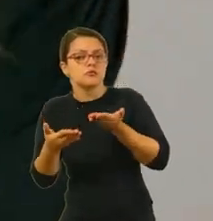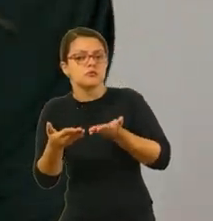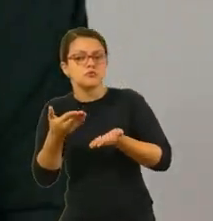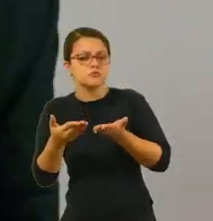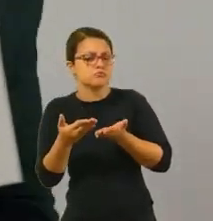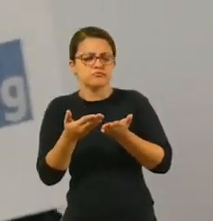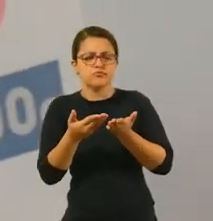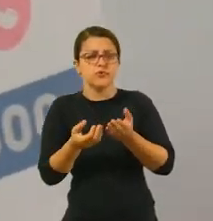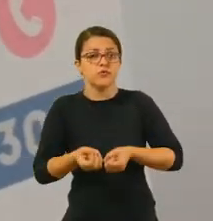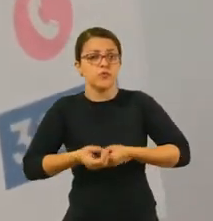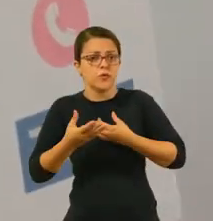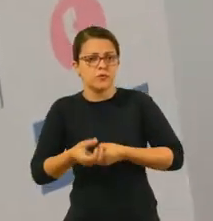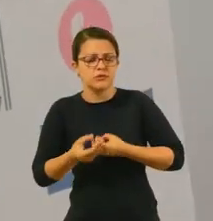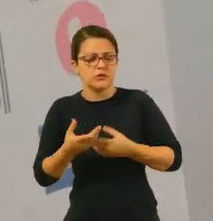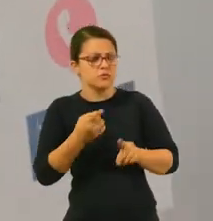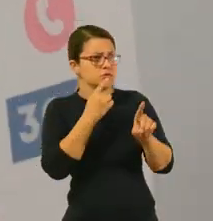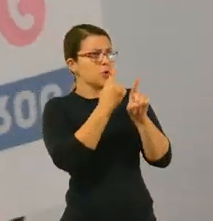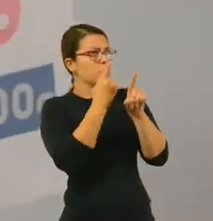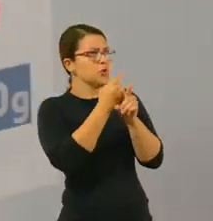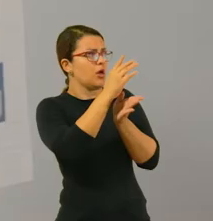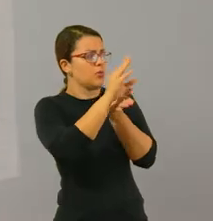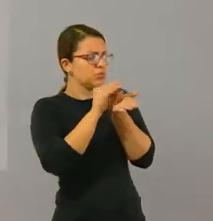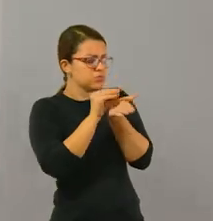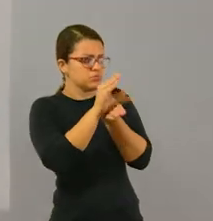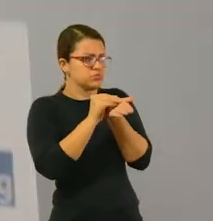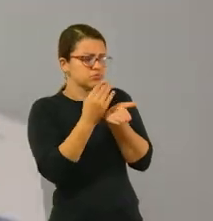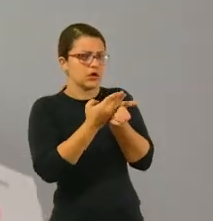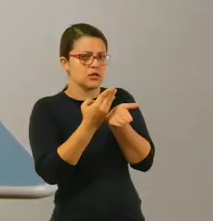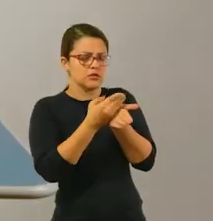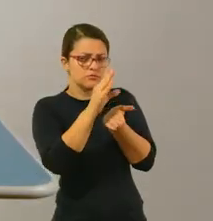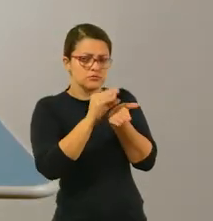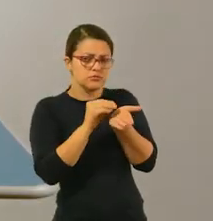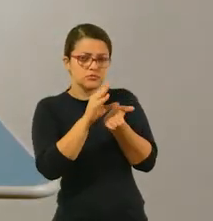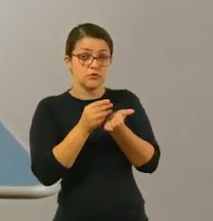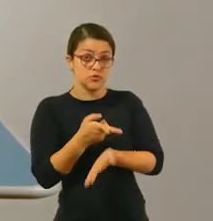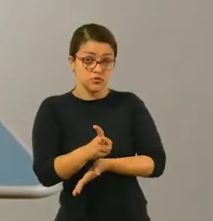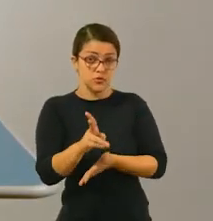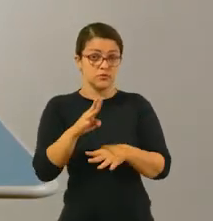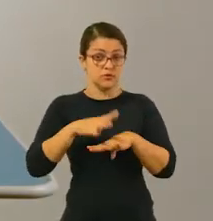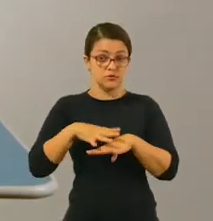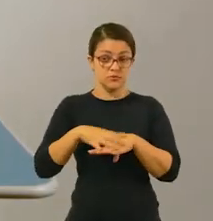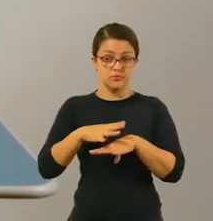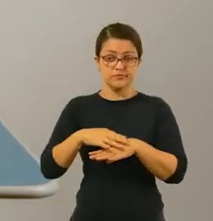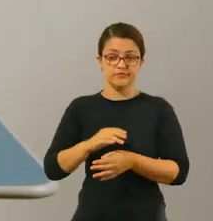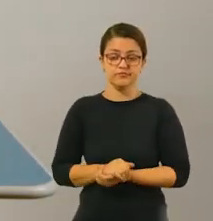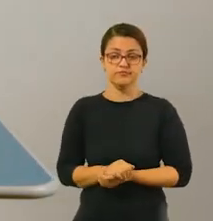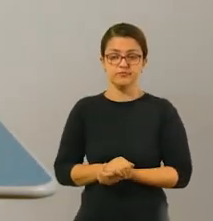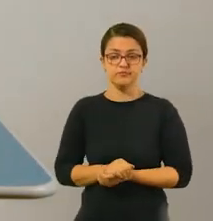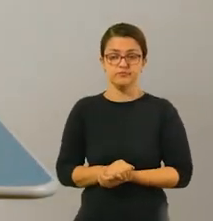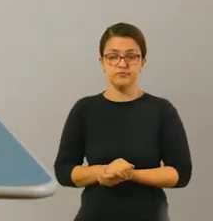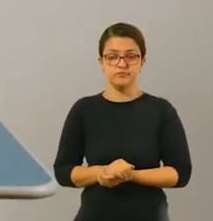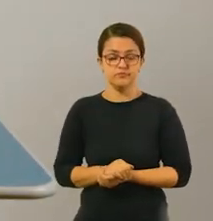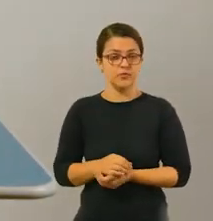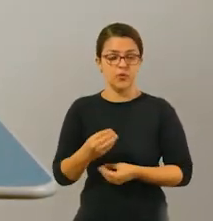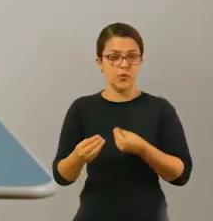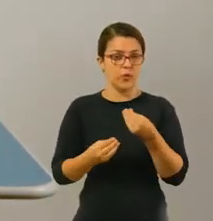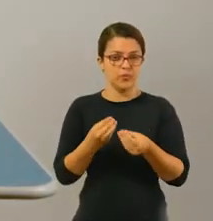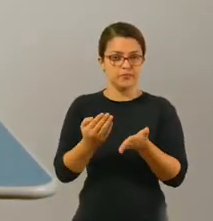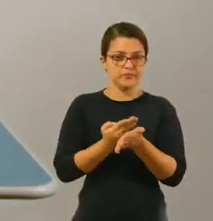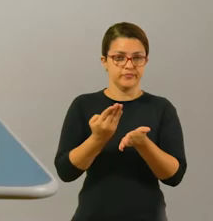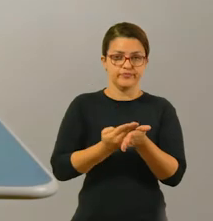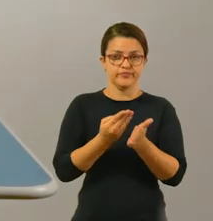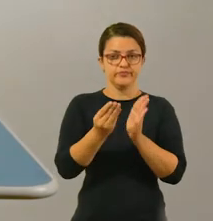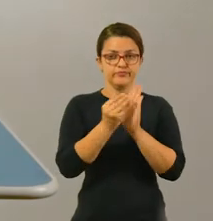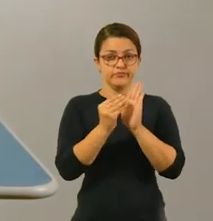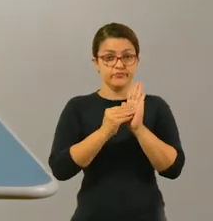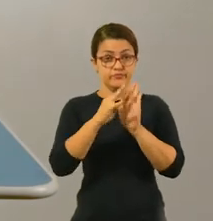e outras informações que vocês encontrarem. Continuando ainda na matemática, vocês vão registrar